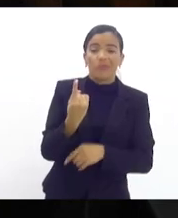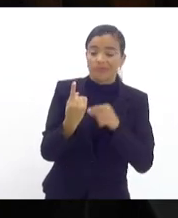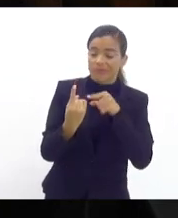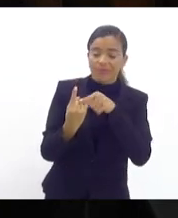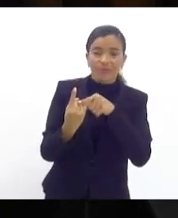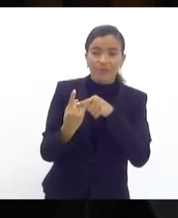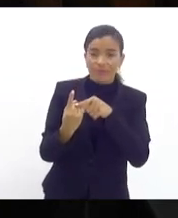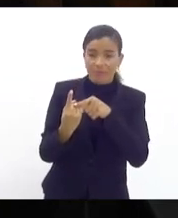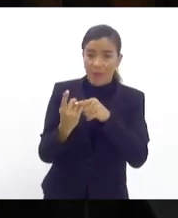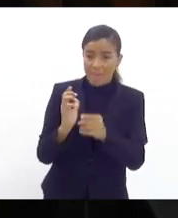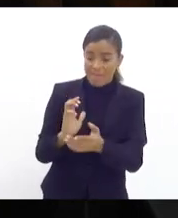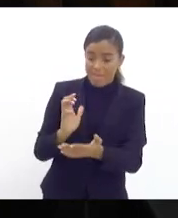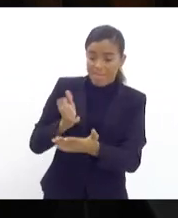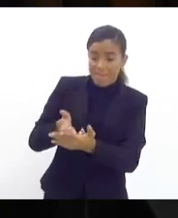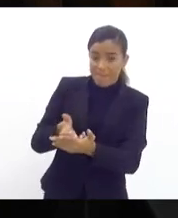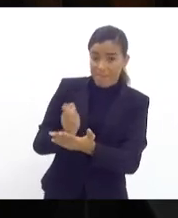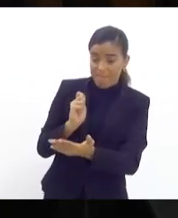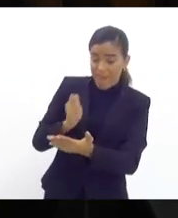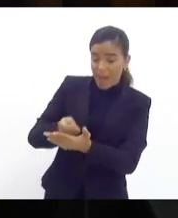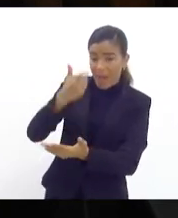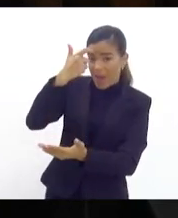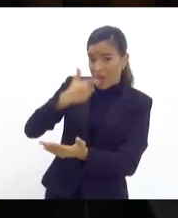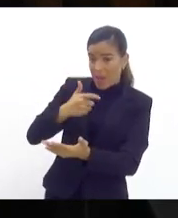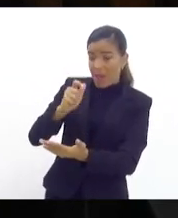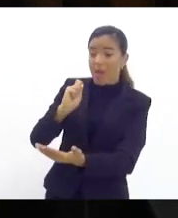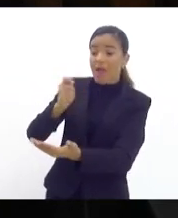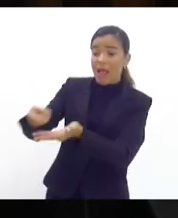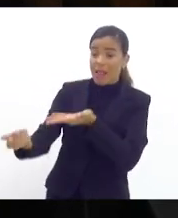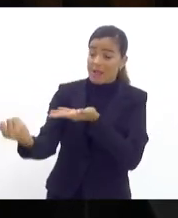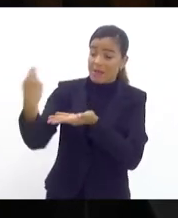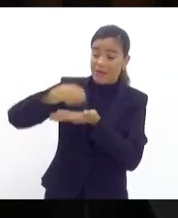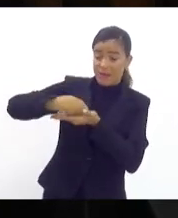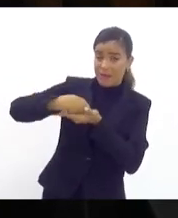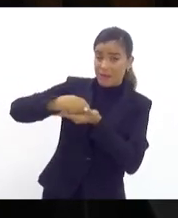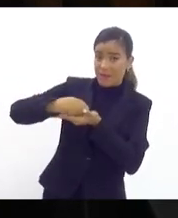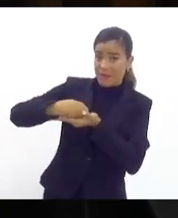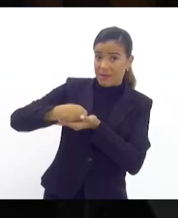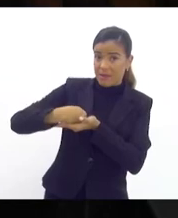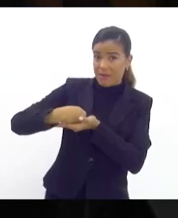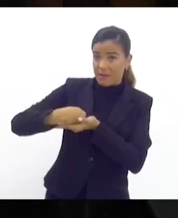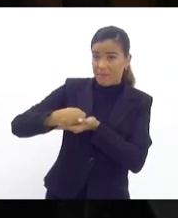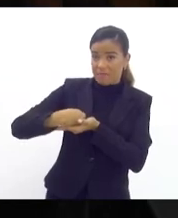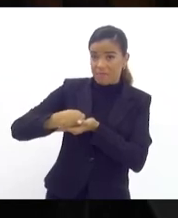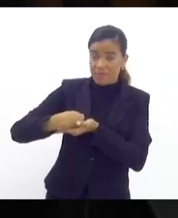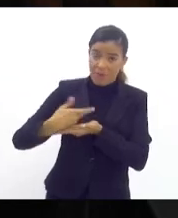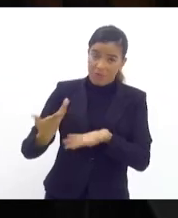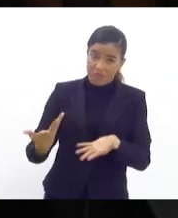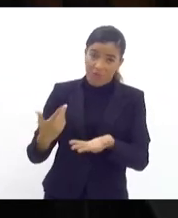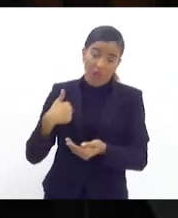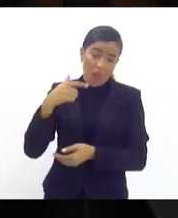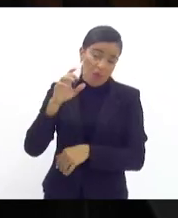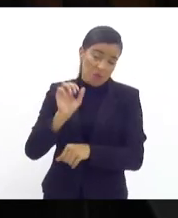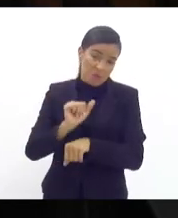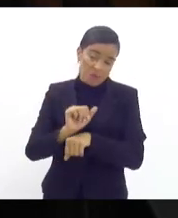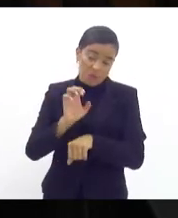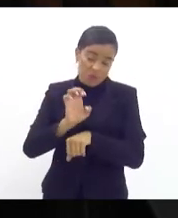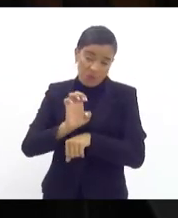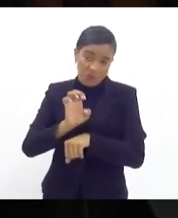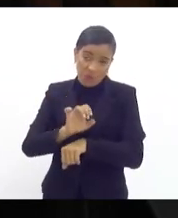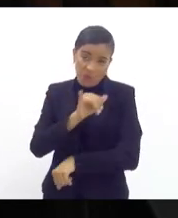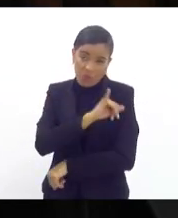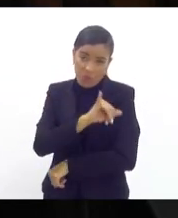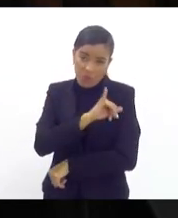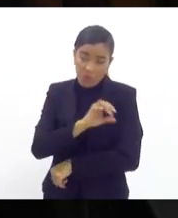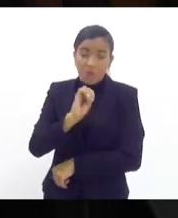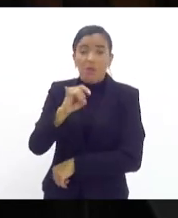tributar no destino, sob o ponto de vista geral, é bom para o Estado do Rio de Janeiro. Porque, se